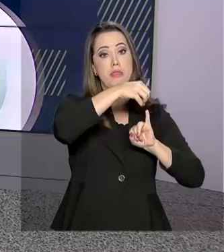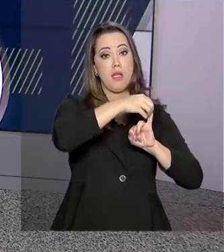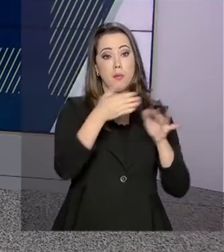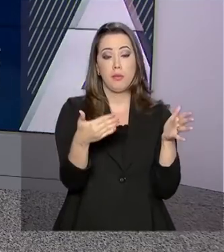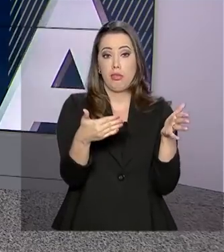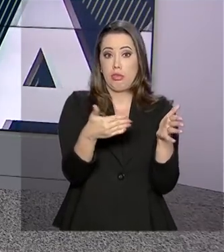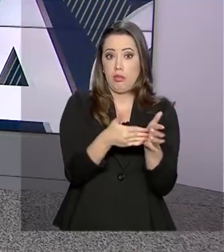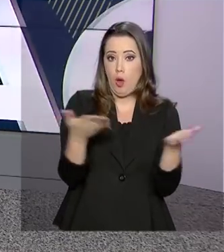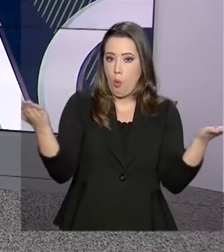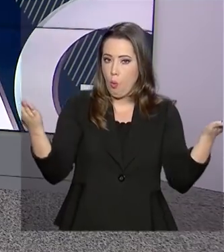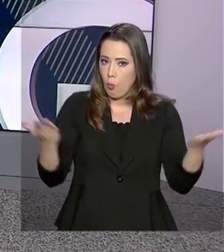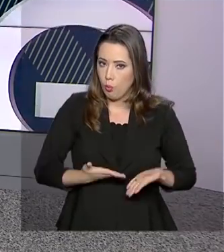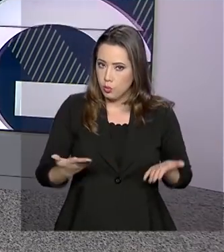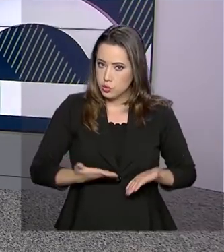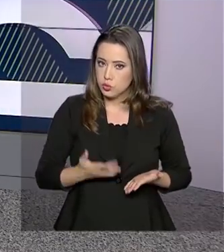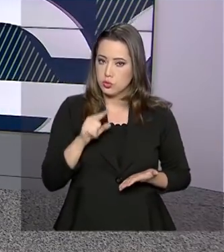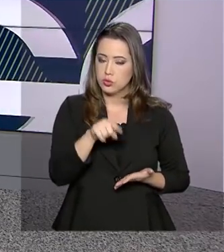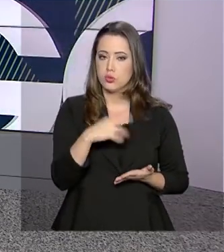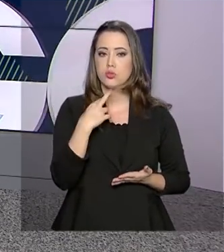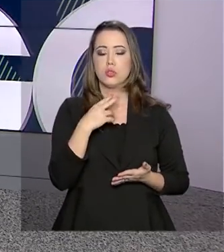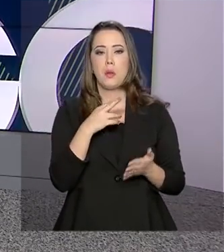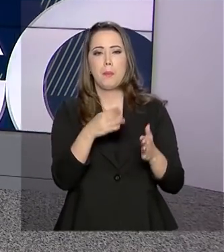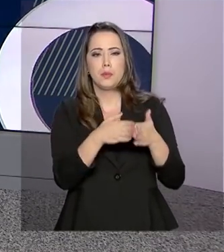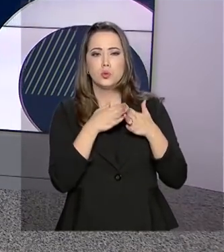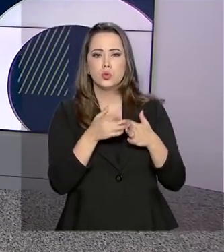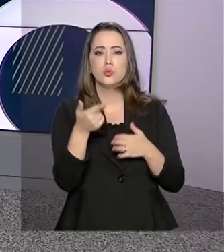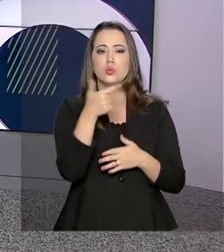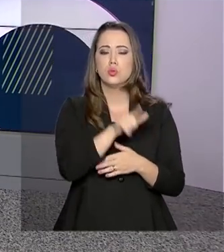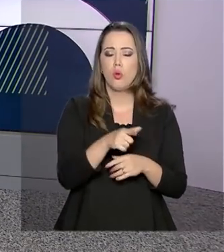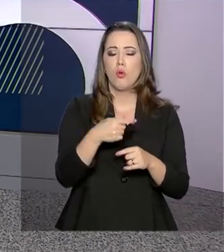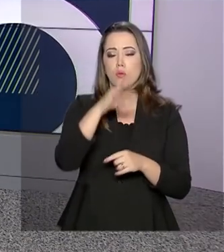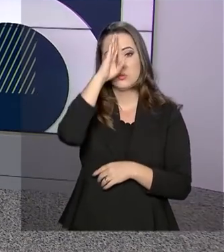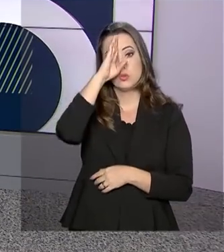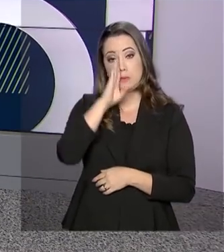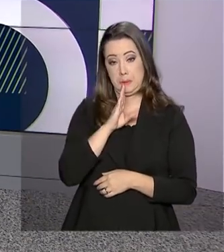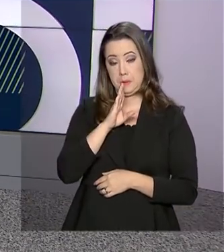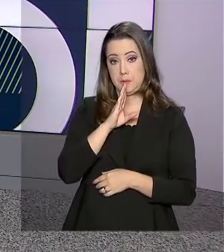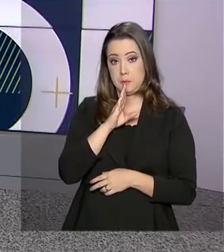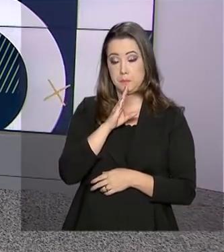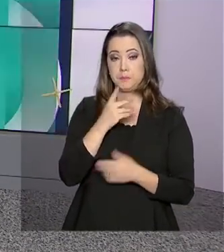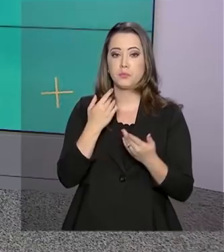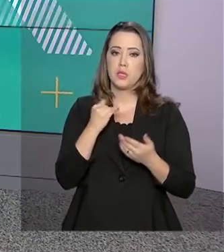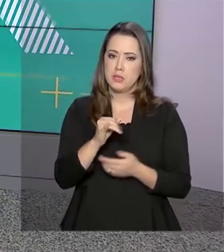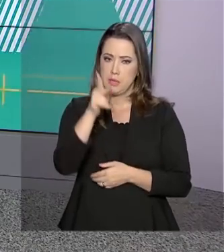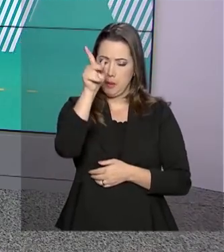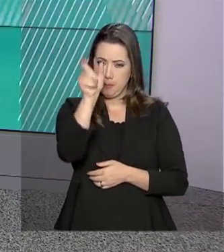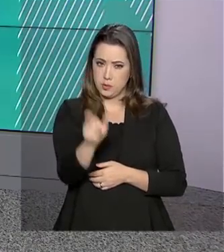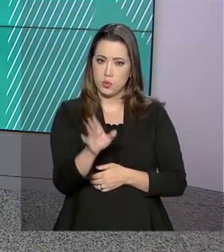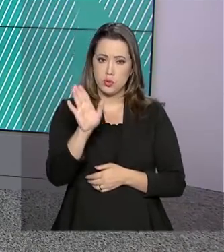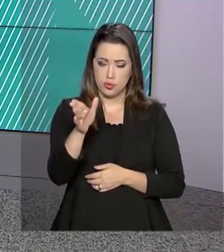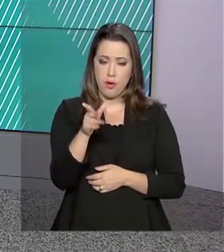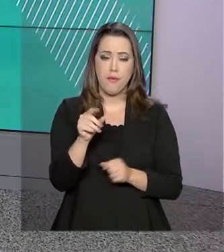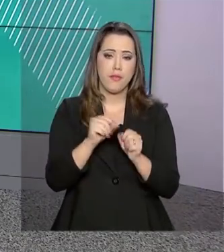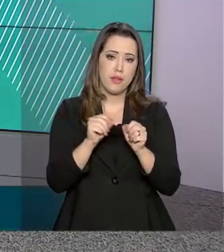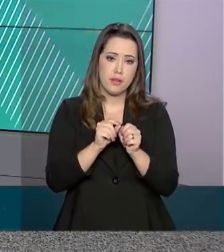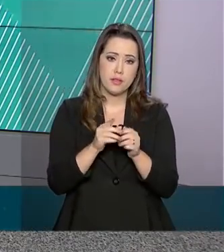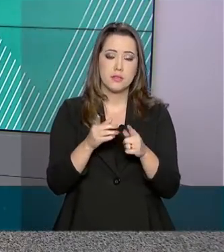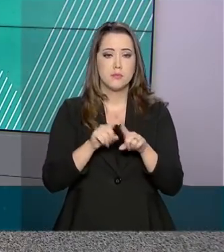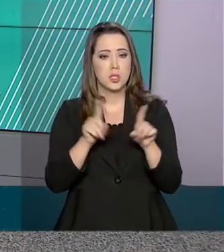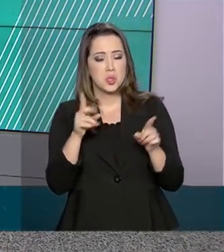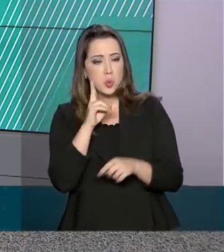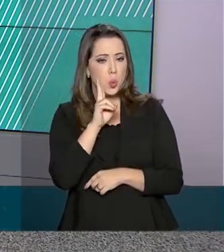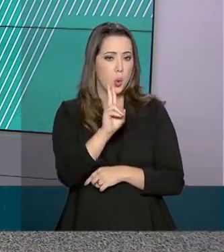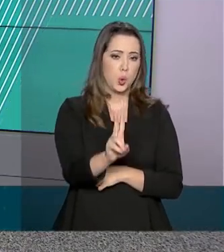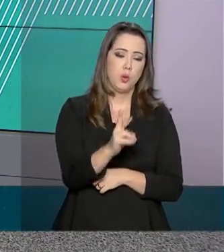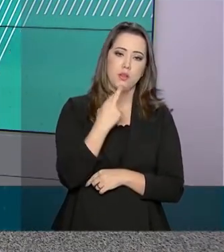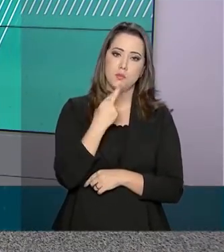hoje recursos relacionados à dispensa do pagamento da taxa. O candidato que fez a solicitação e ainda não conferiu